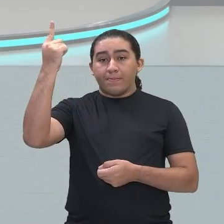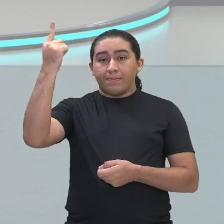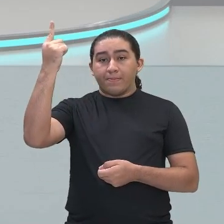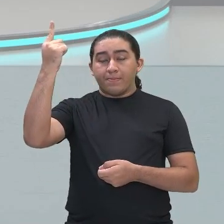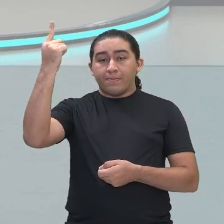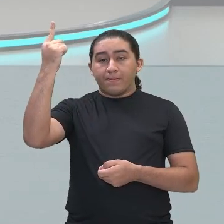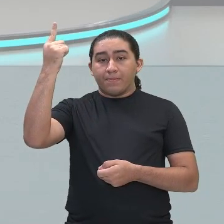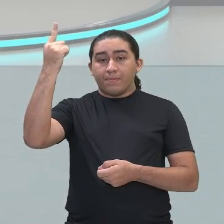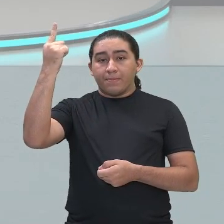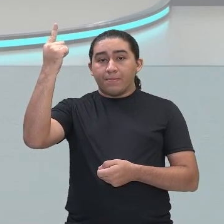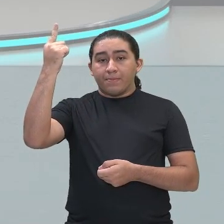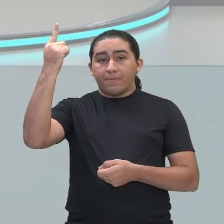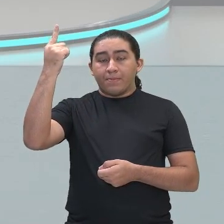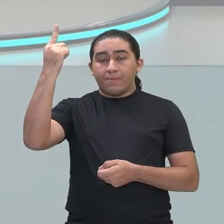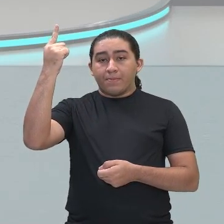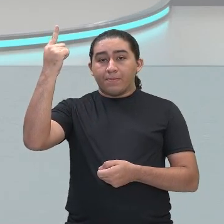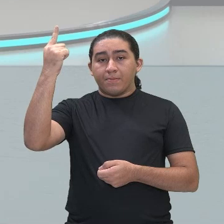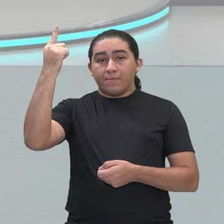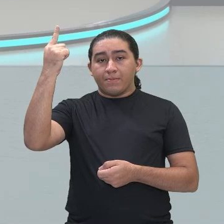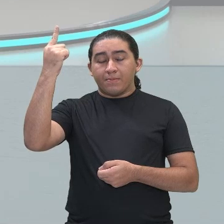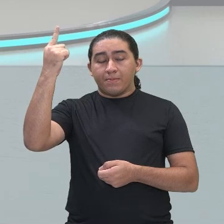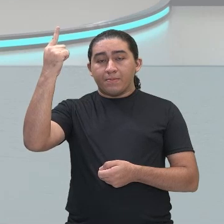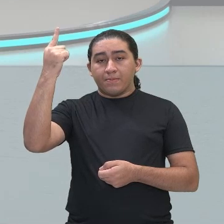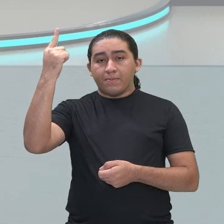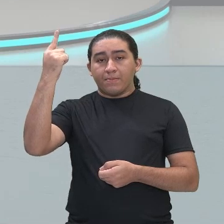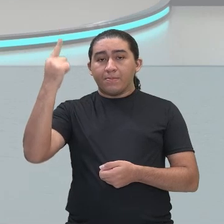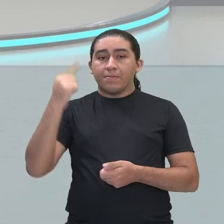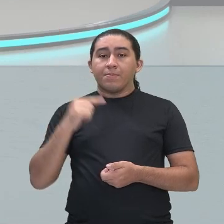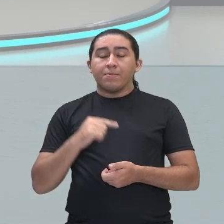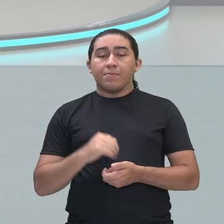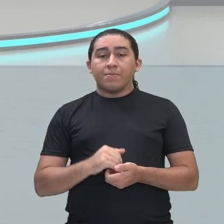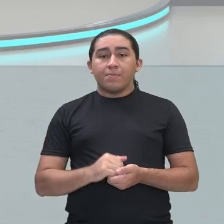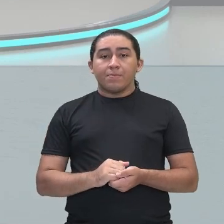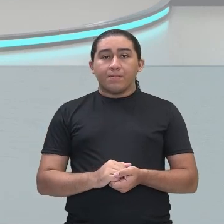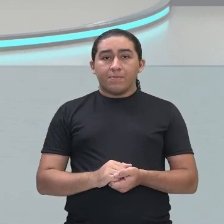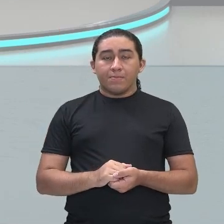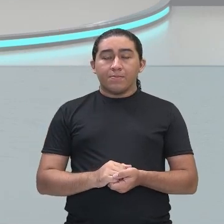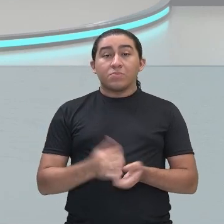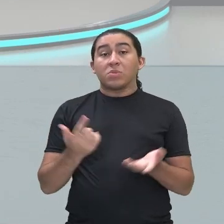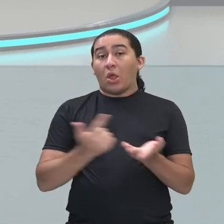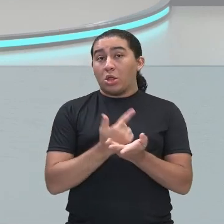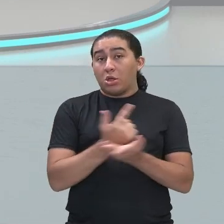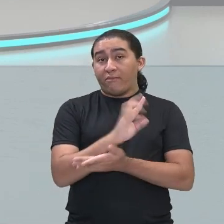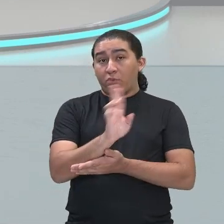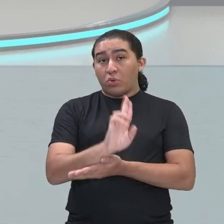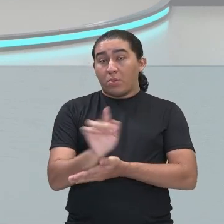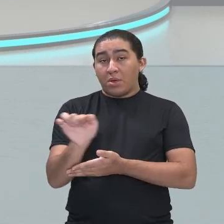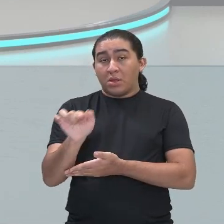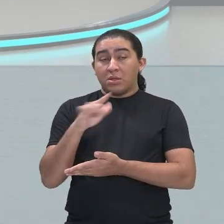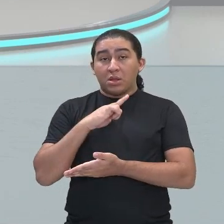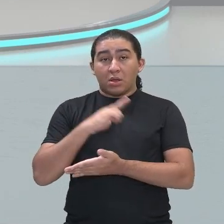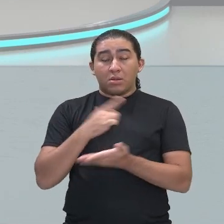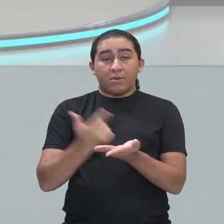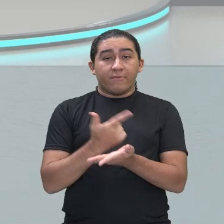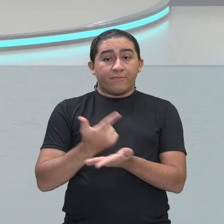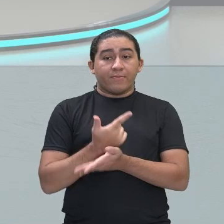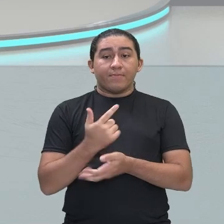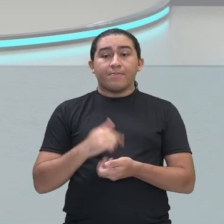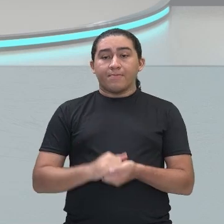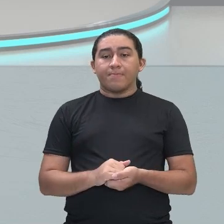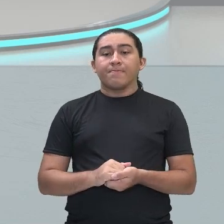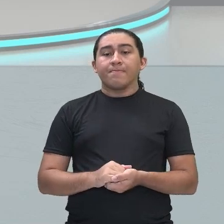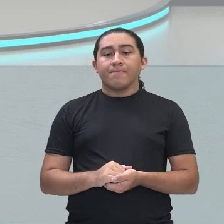ou Regras da Verdadeira Poesia. Cartas Poéticas e Críticas de Poesia e